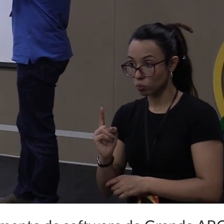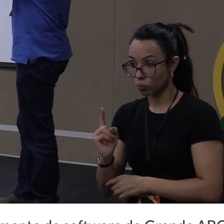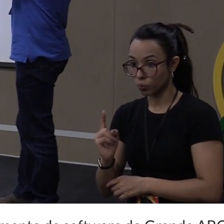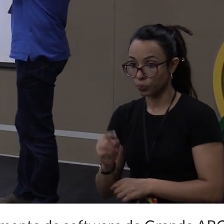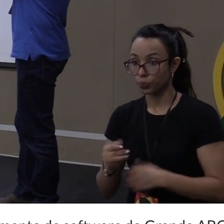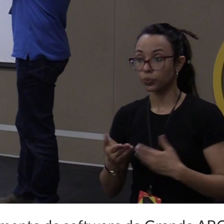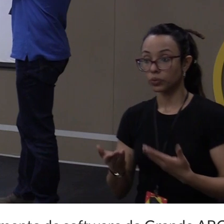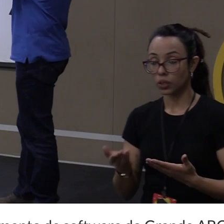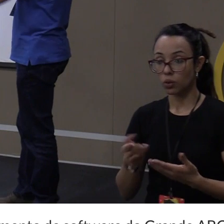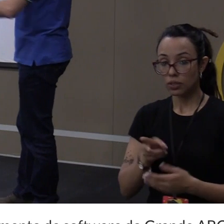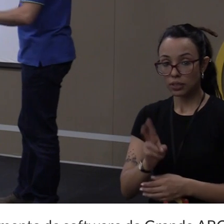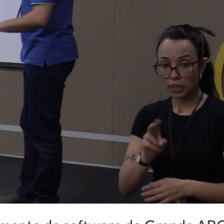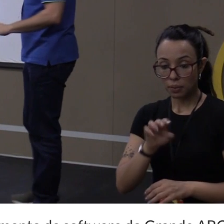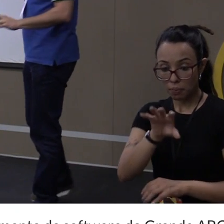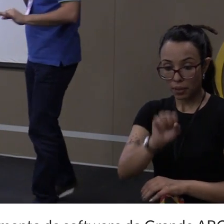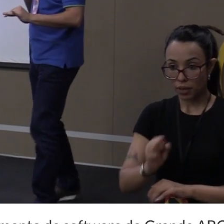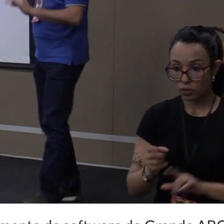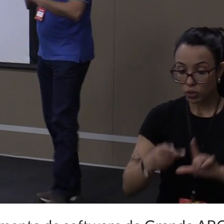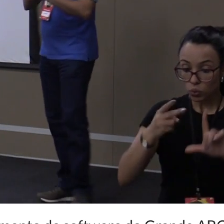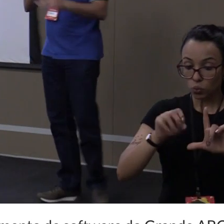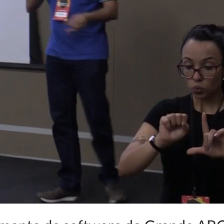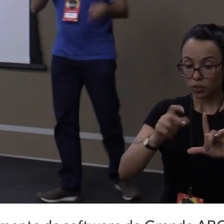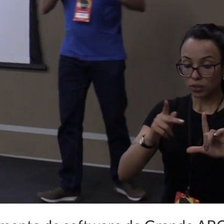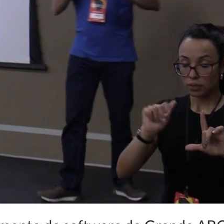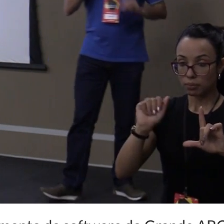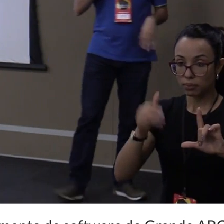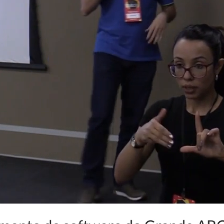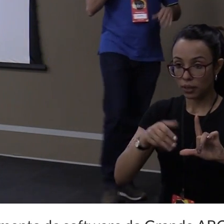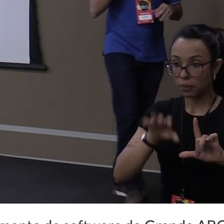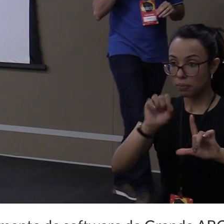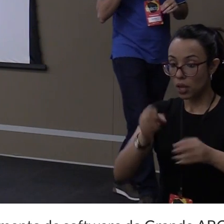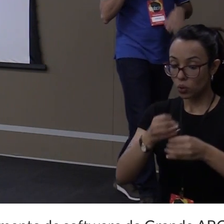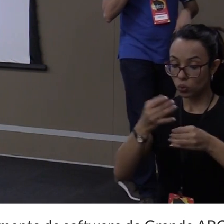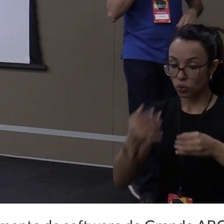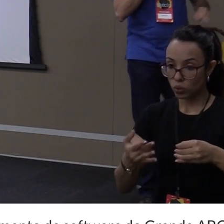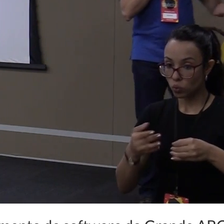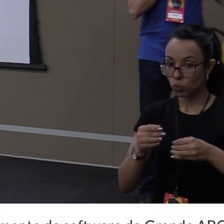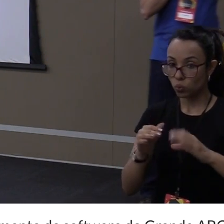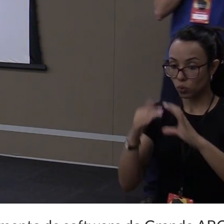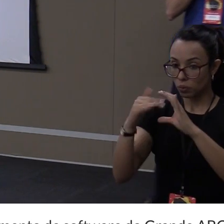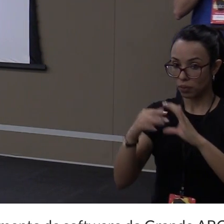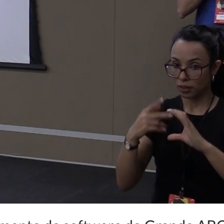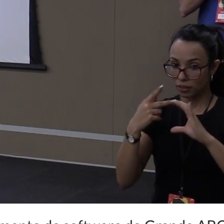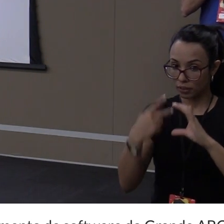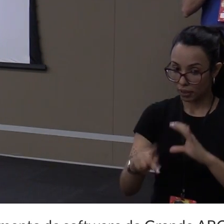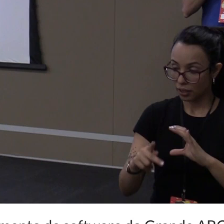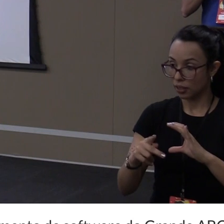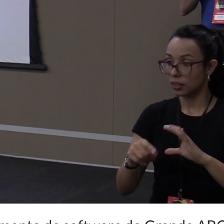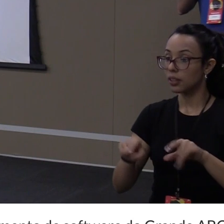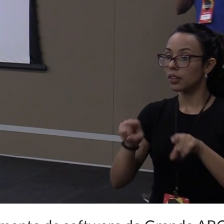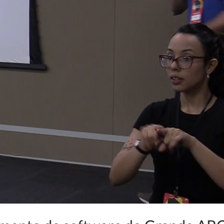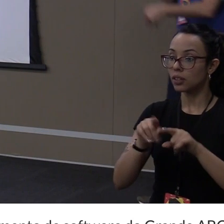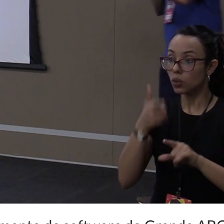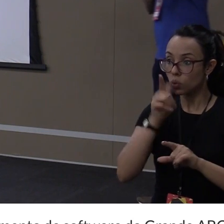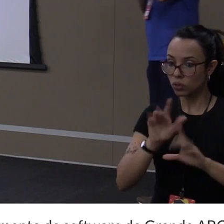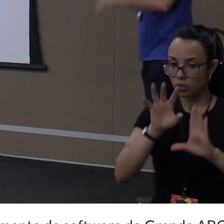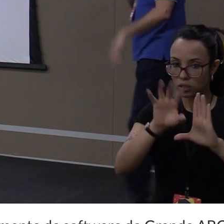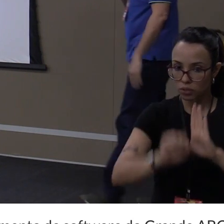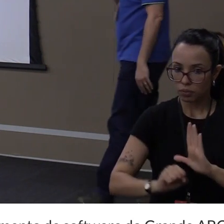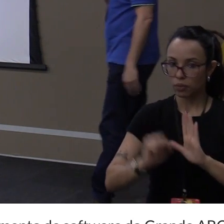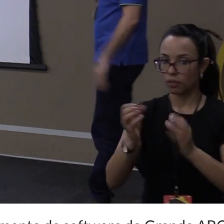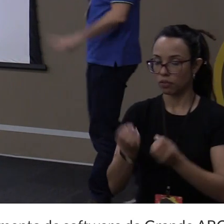spam. E eu pego o conteúdo de texto dele. Pronto. Eu tenho a informação que eu quero. Extrair essa informação. E eu